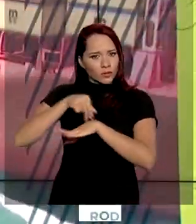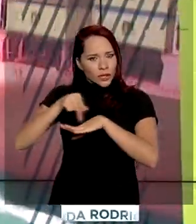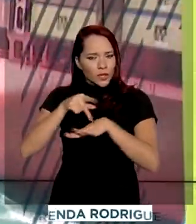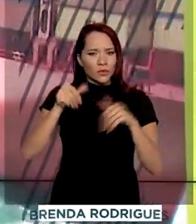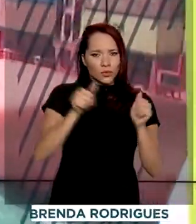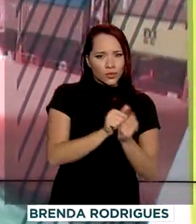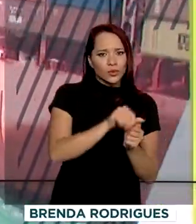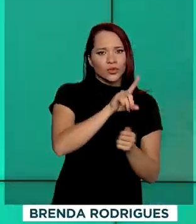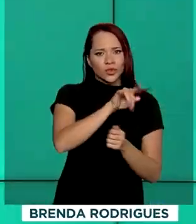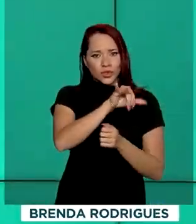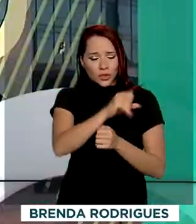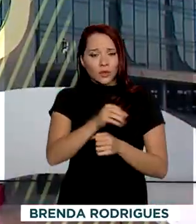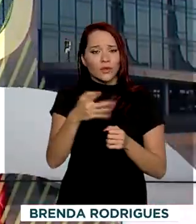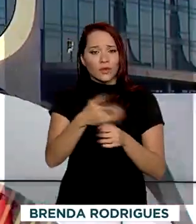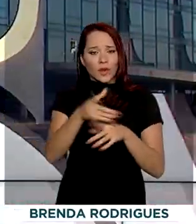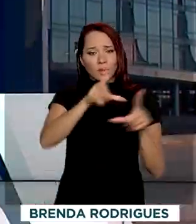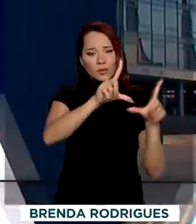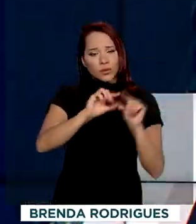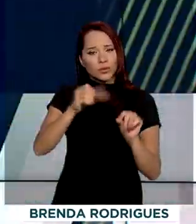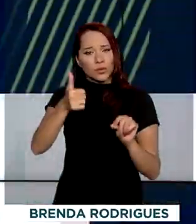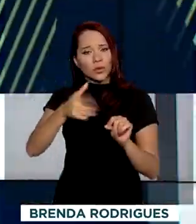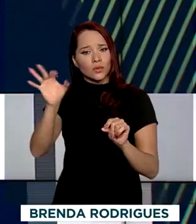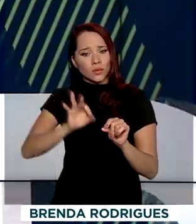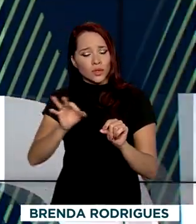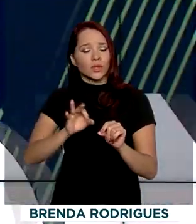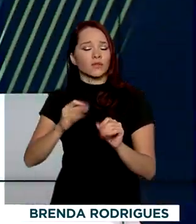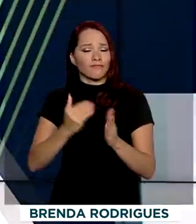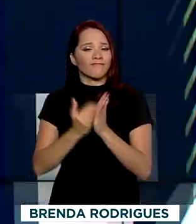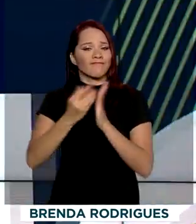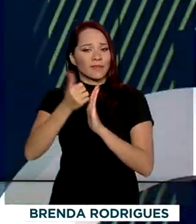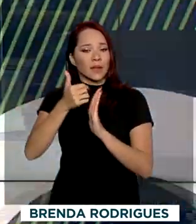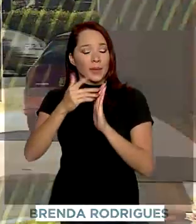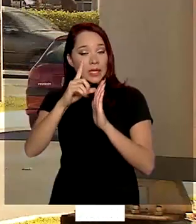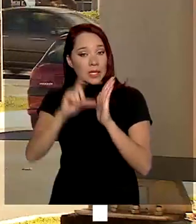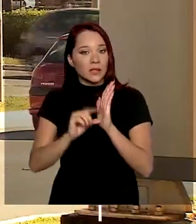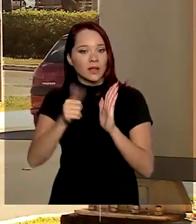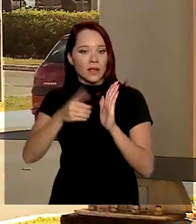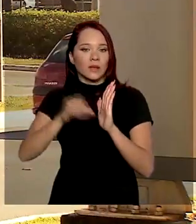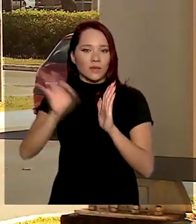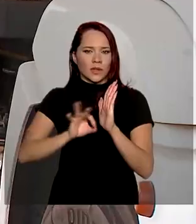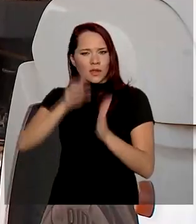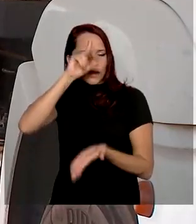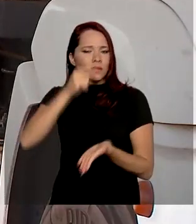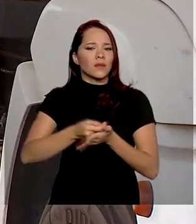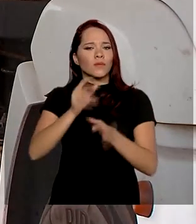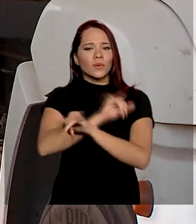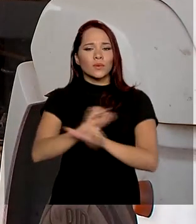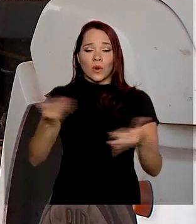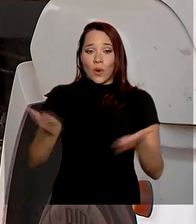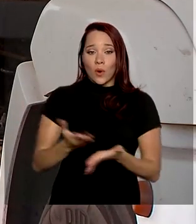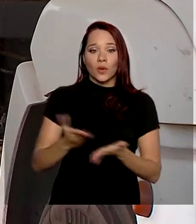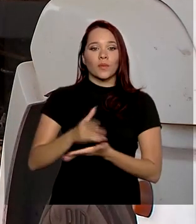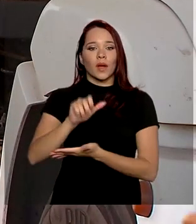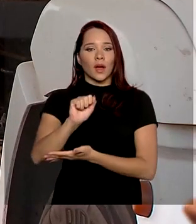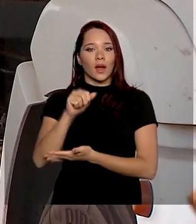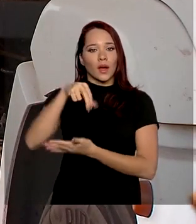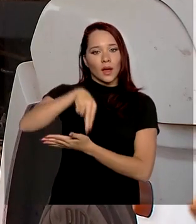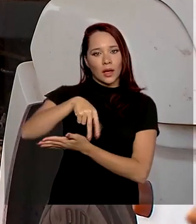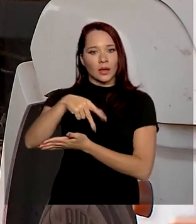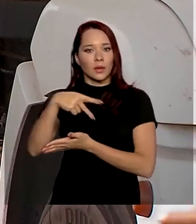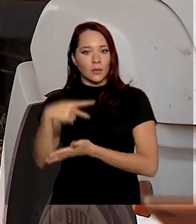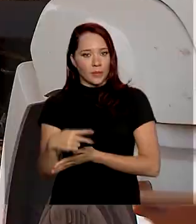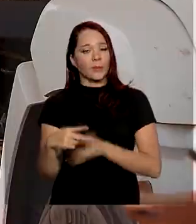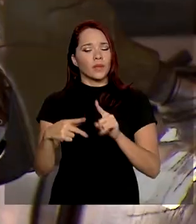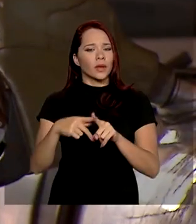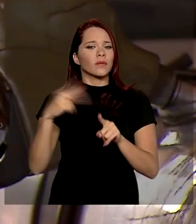vai ser reduzida dos atuais 12% para 10%. A decisão foi anunciada hoje pela Agência Nacional de Petróleo